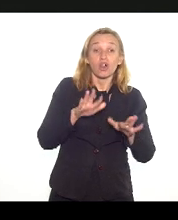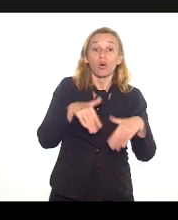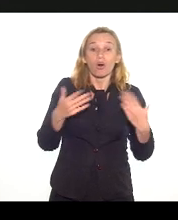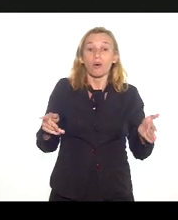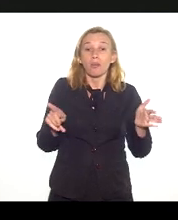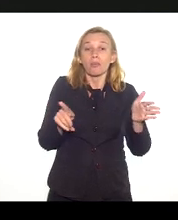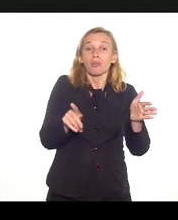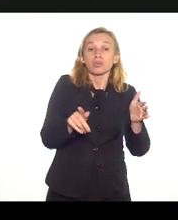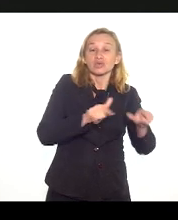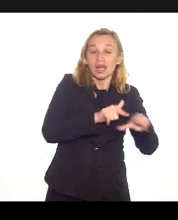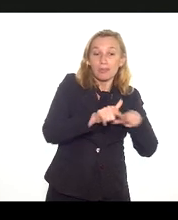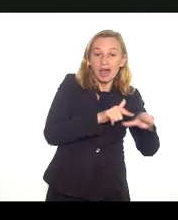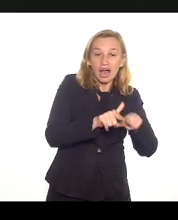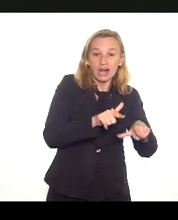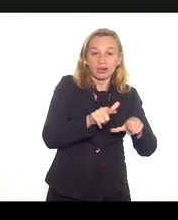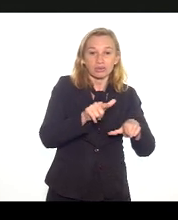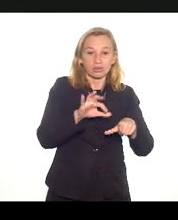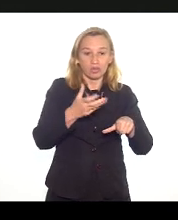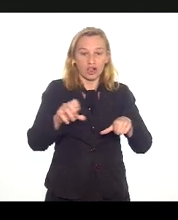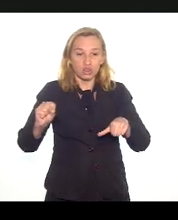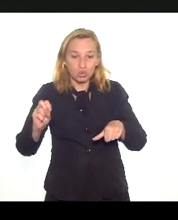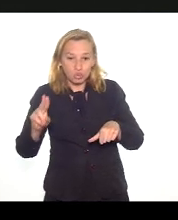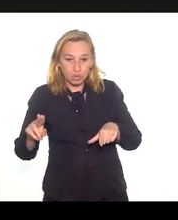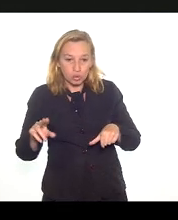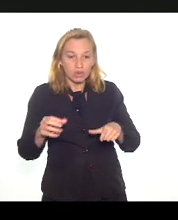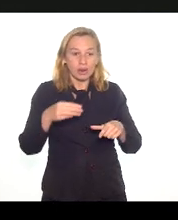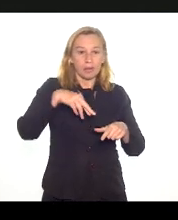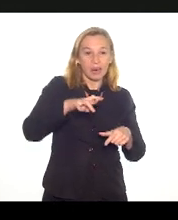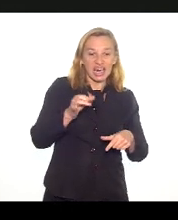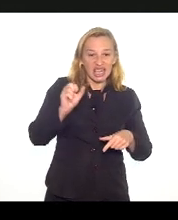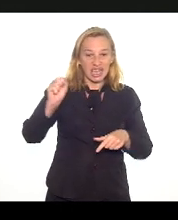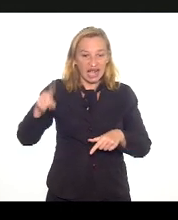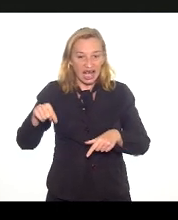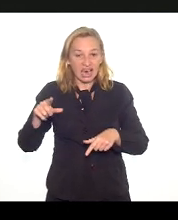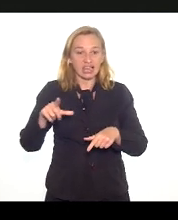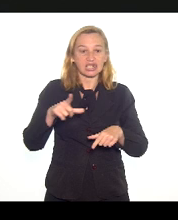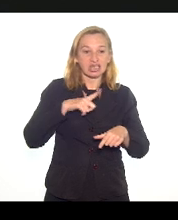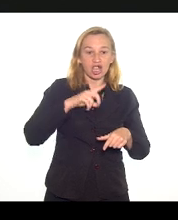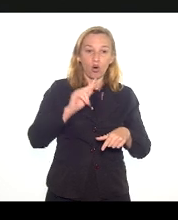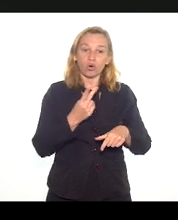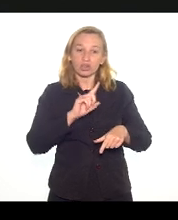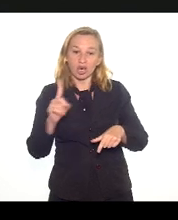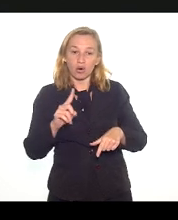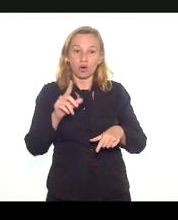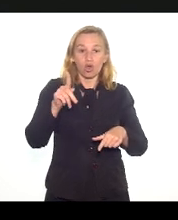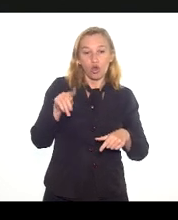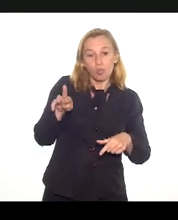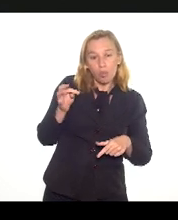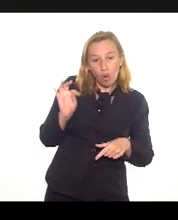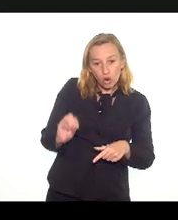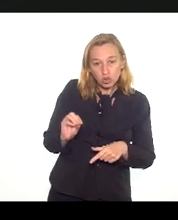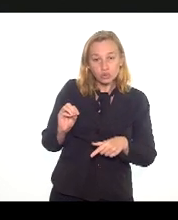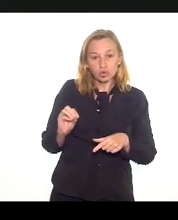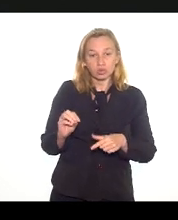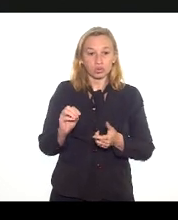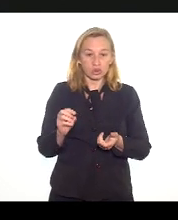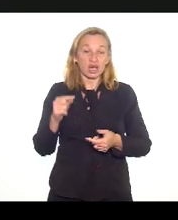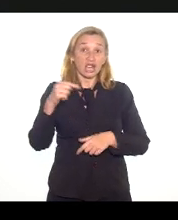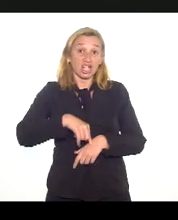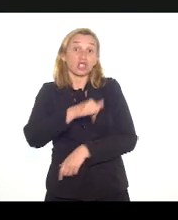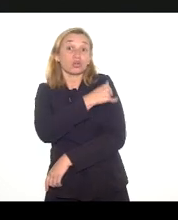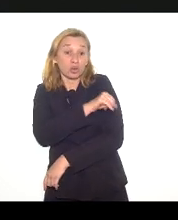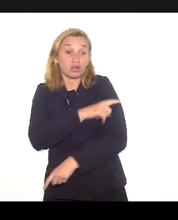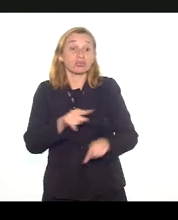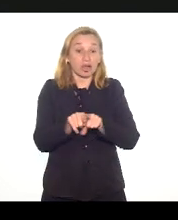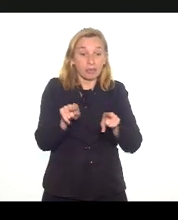qual o papel do terminal de contêiner Itaguaí, se o Maricá deve ter ou não um porto e os terminais do Porto do Rio que tem um lobby muito forte